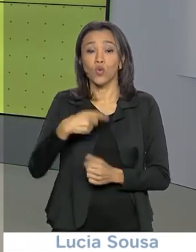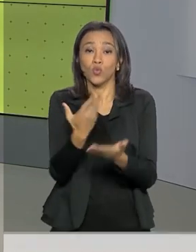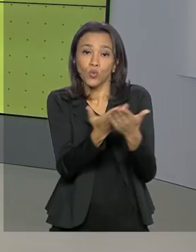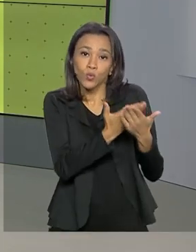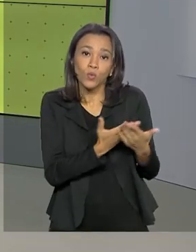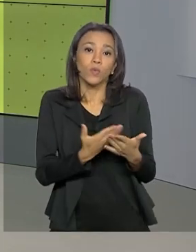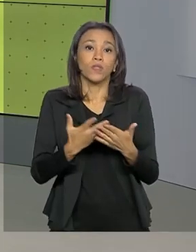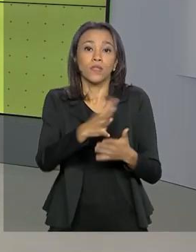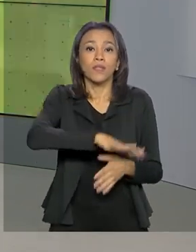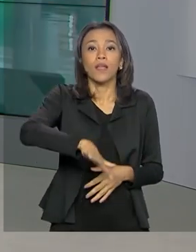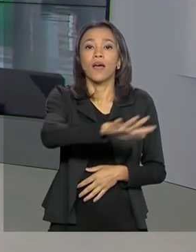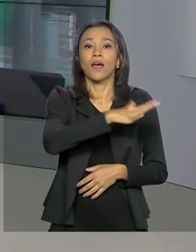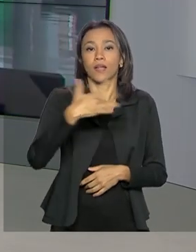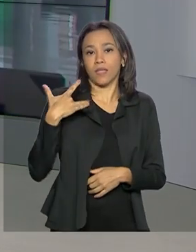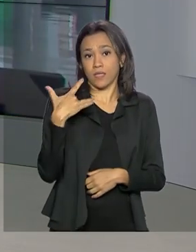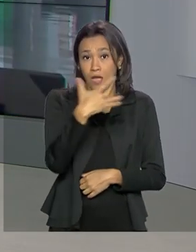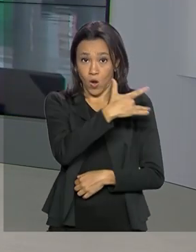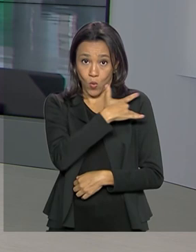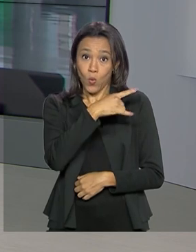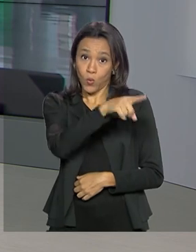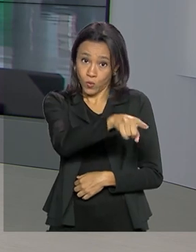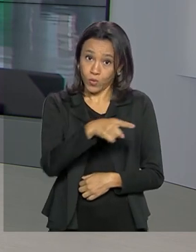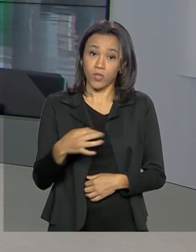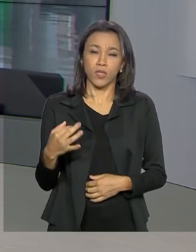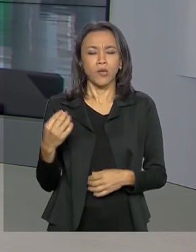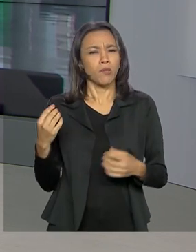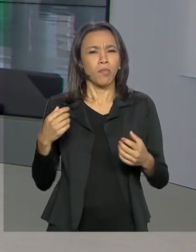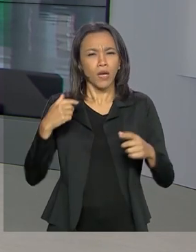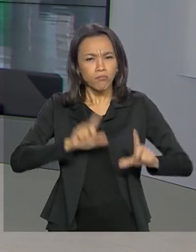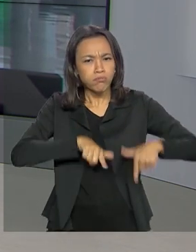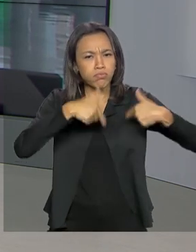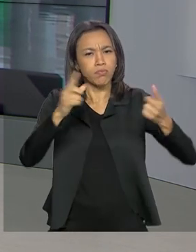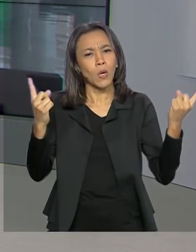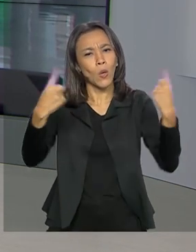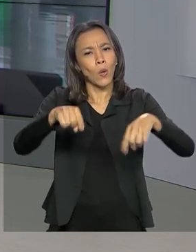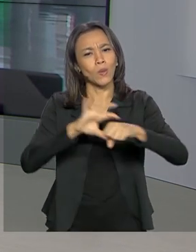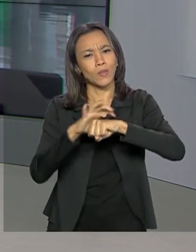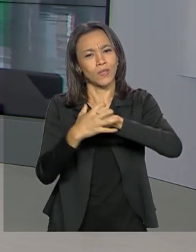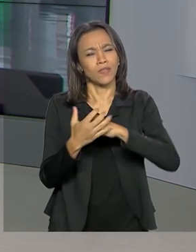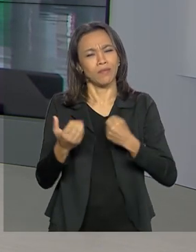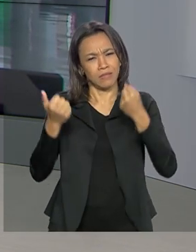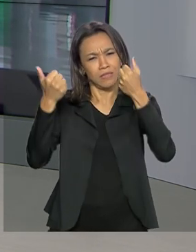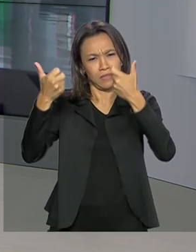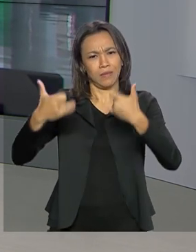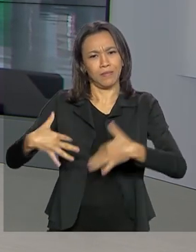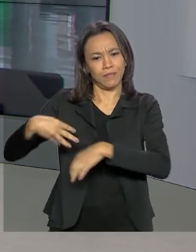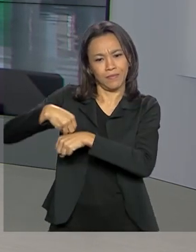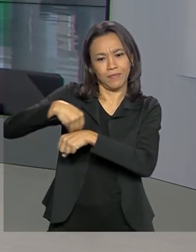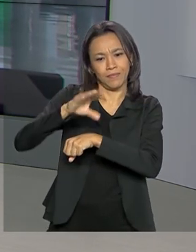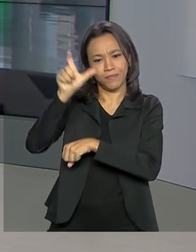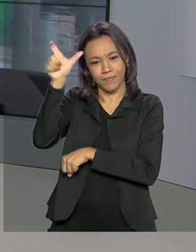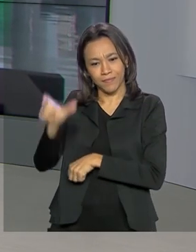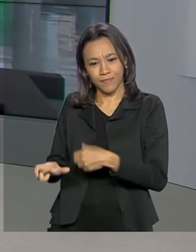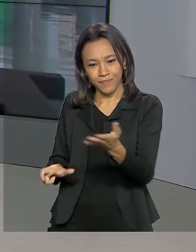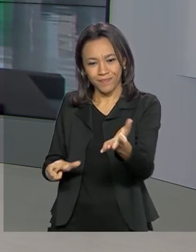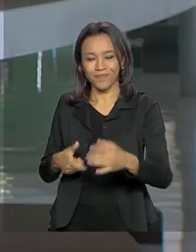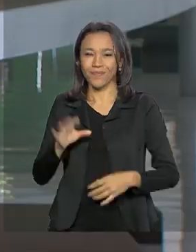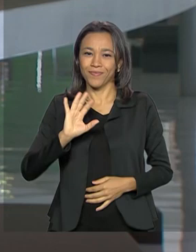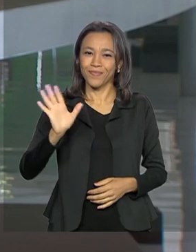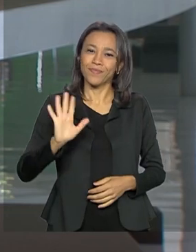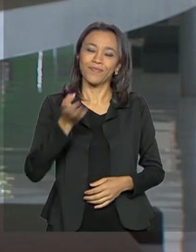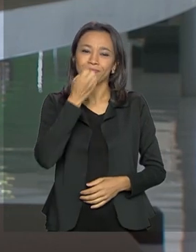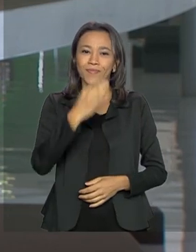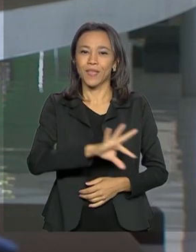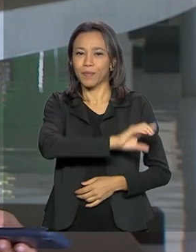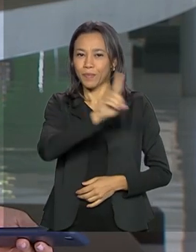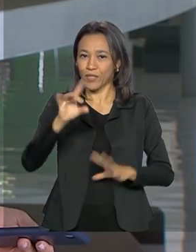coronavírus. Nós vamos ao Palácio do Planalto saber os detalhes com Márcia Fernandes. Oi Márcia, bom dia. Oi Roberto, bom dia para você, bom dia